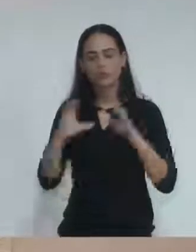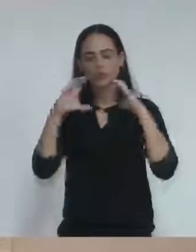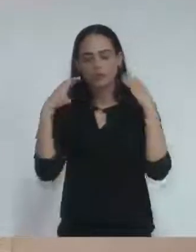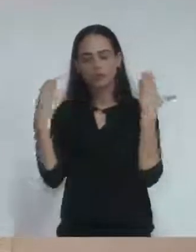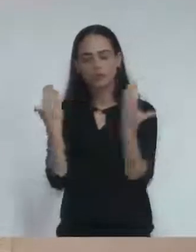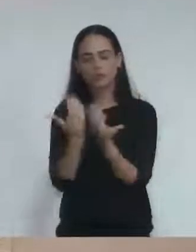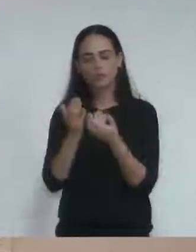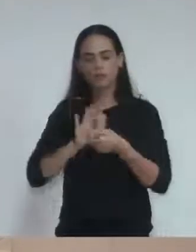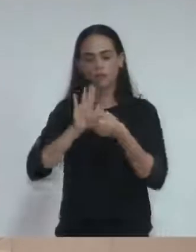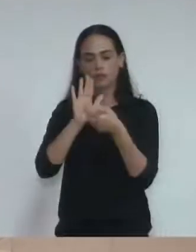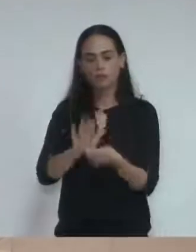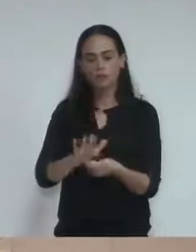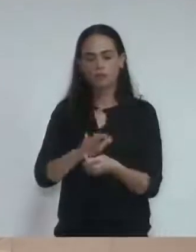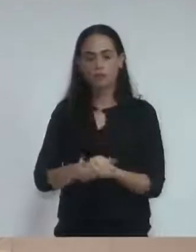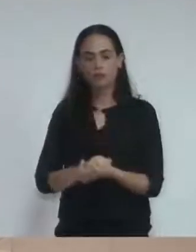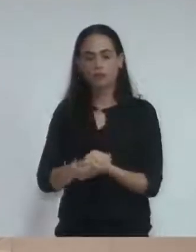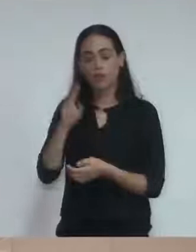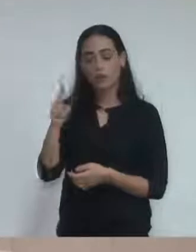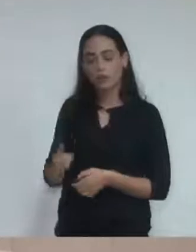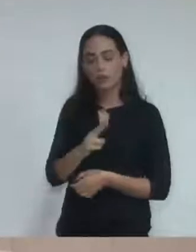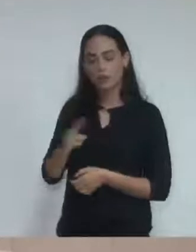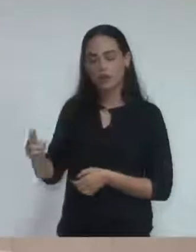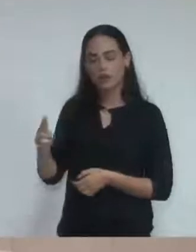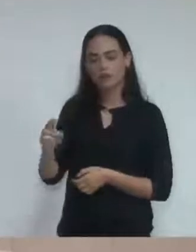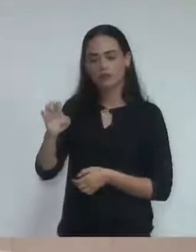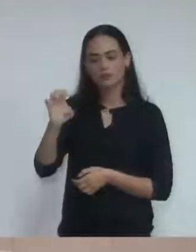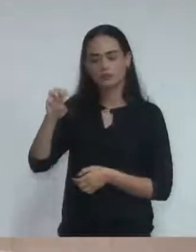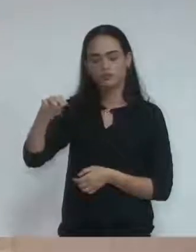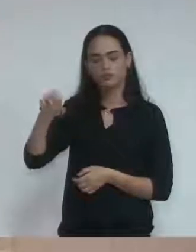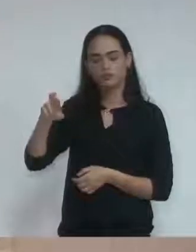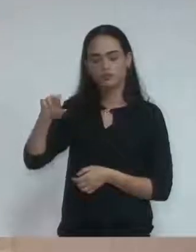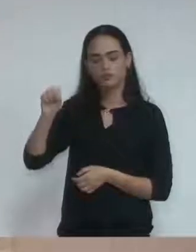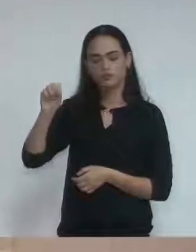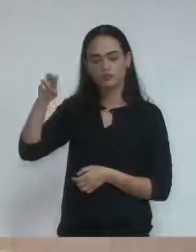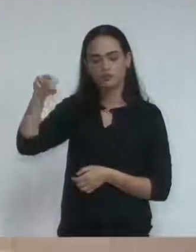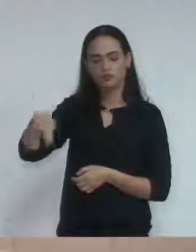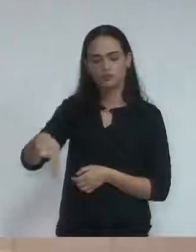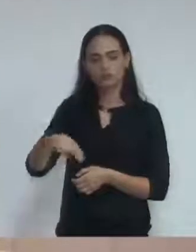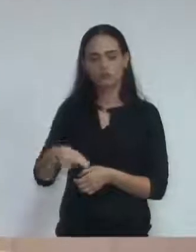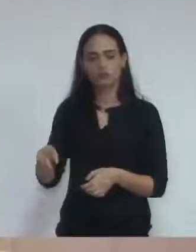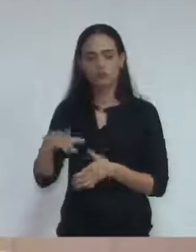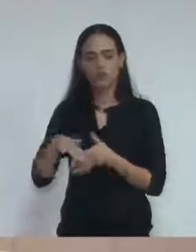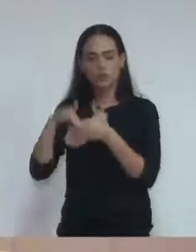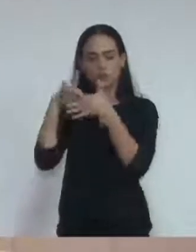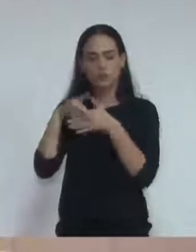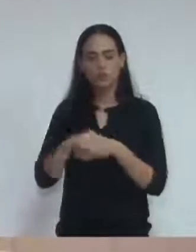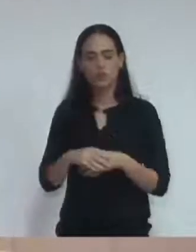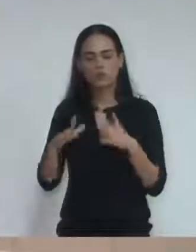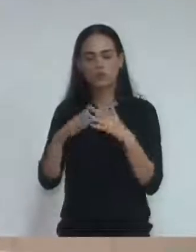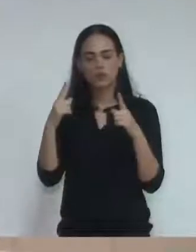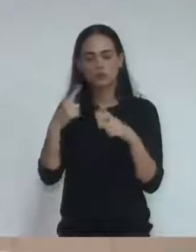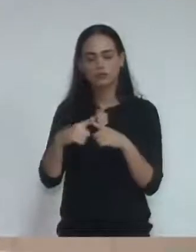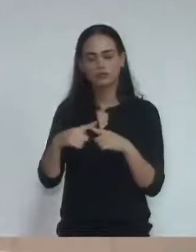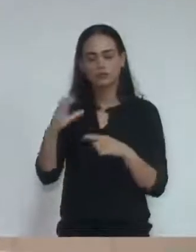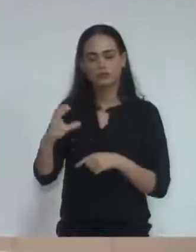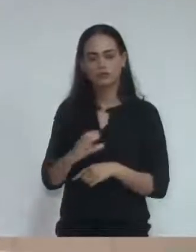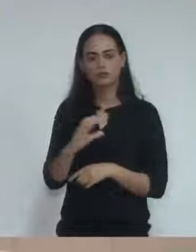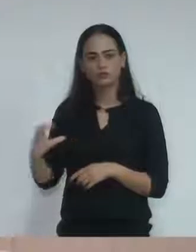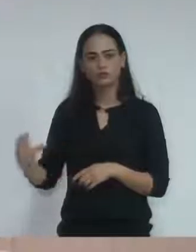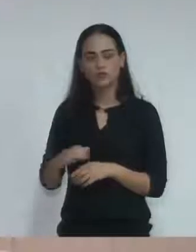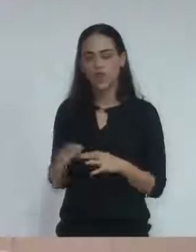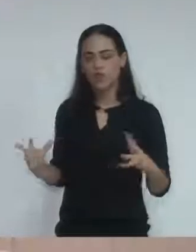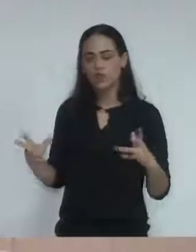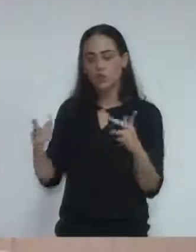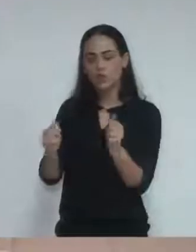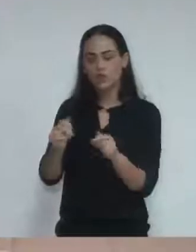seja dada a ciência ao padre Emerson de Almeida Amaral, paróquia da matriz São Francisco de Assis. Extensivo a todos os colaboradores da festa